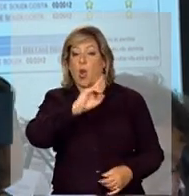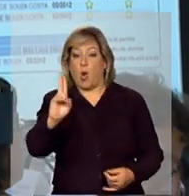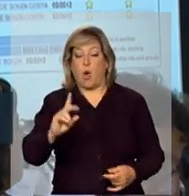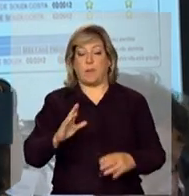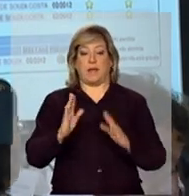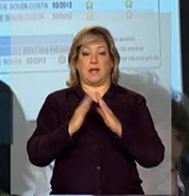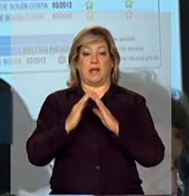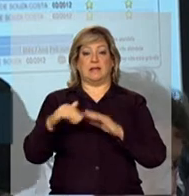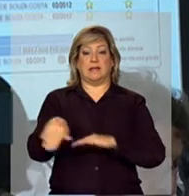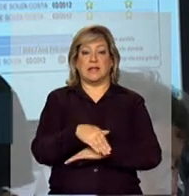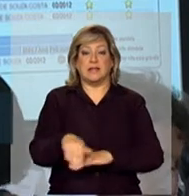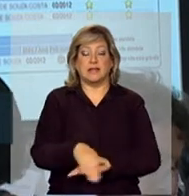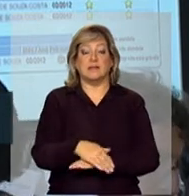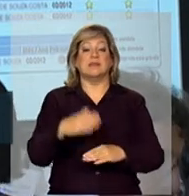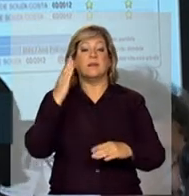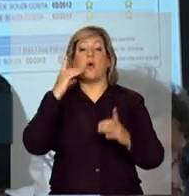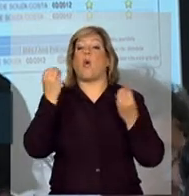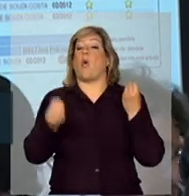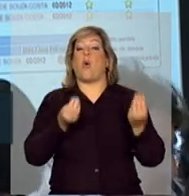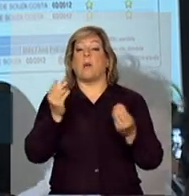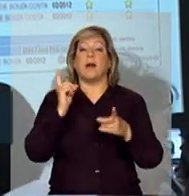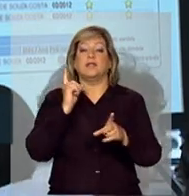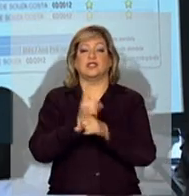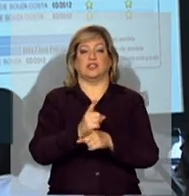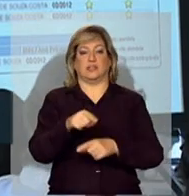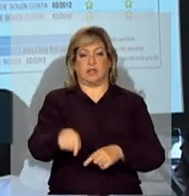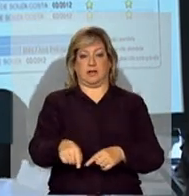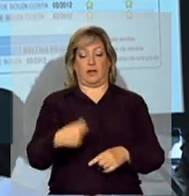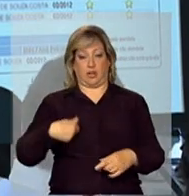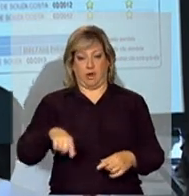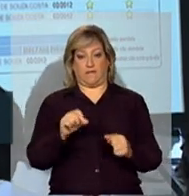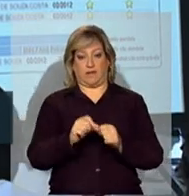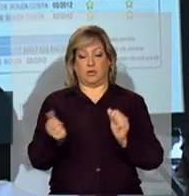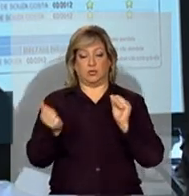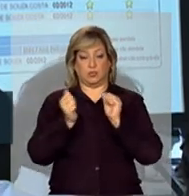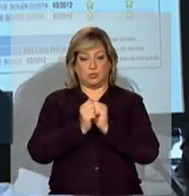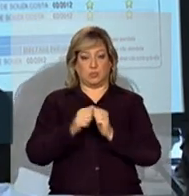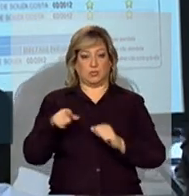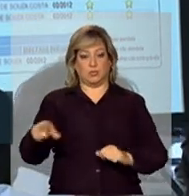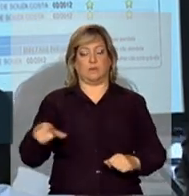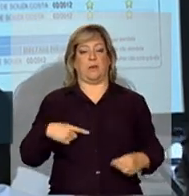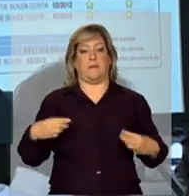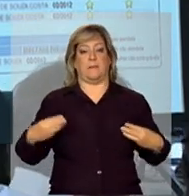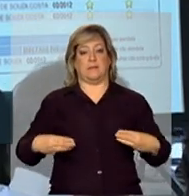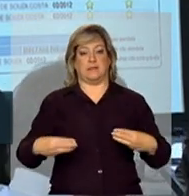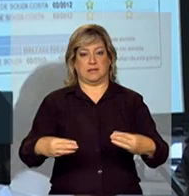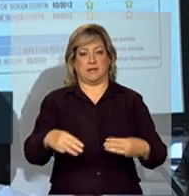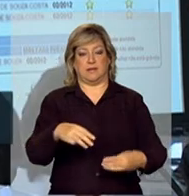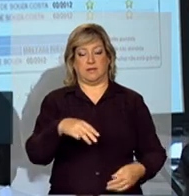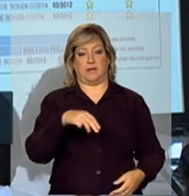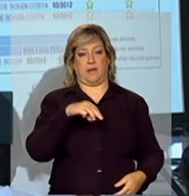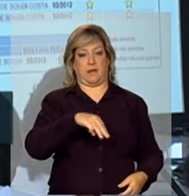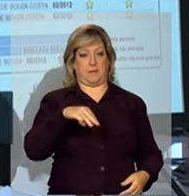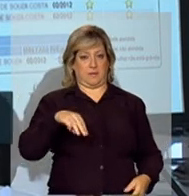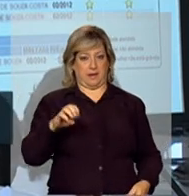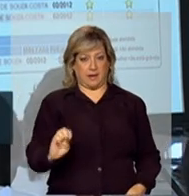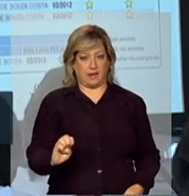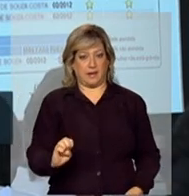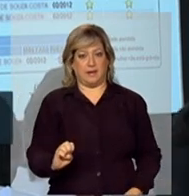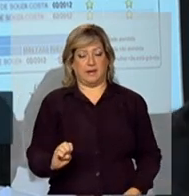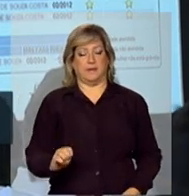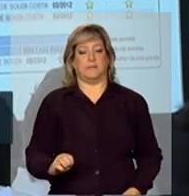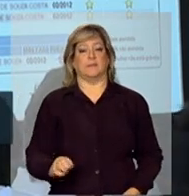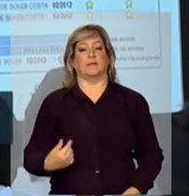quem é e como localizar. Então, o que nós fizemos? Junto com o Ministério de Minas e Energia, nós estamos fazendo isso para todas as políticas. Estou identificando para vocês